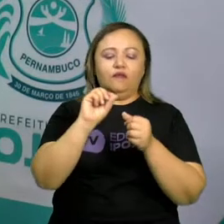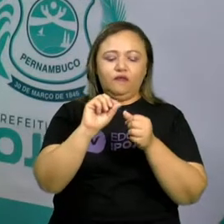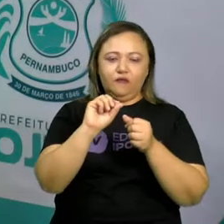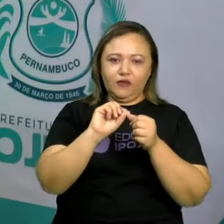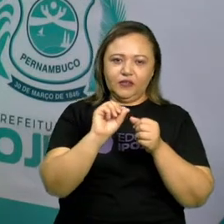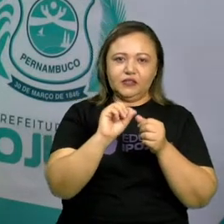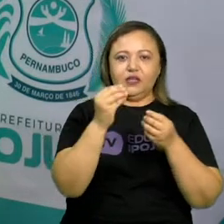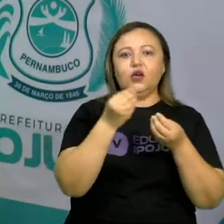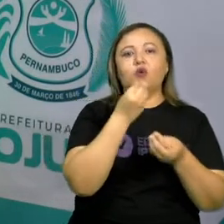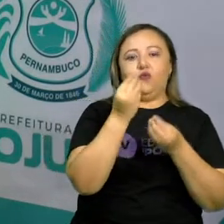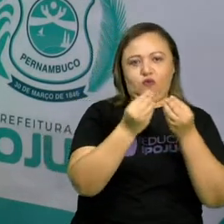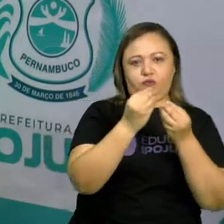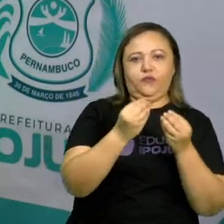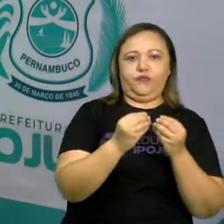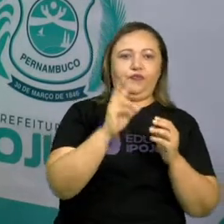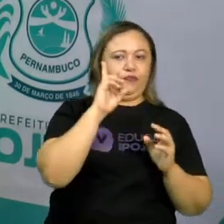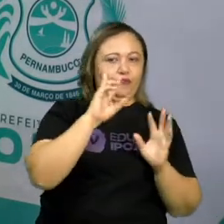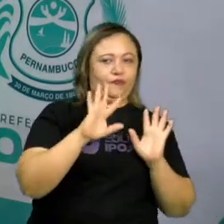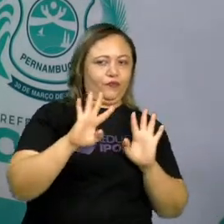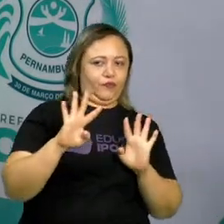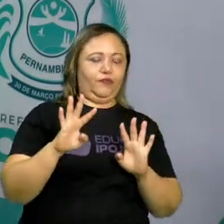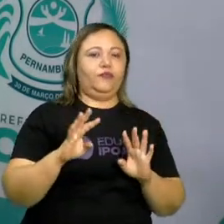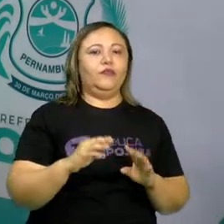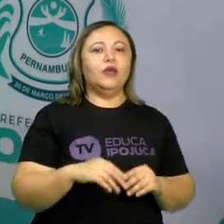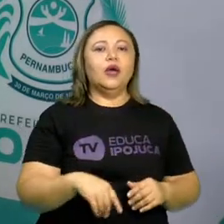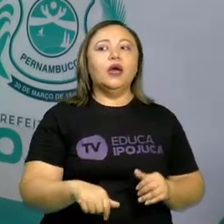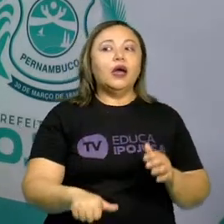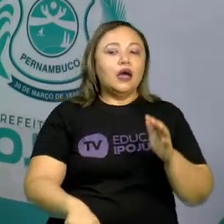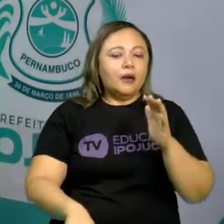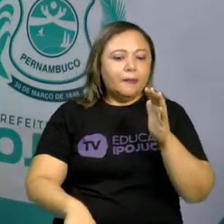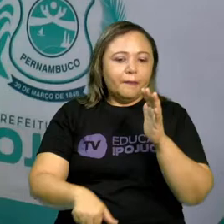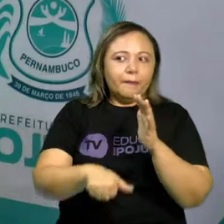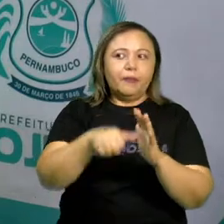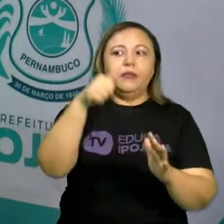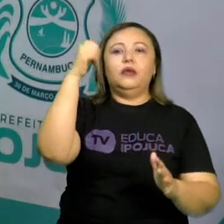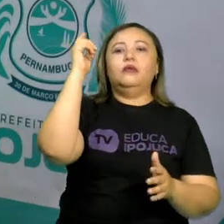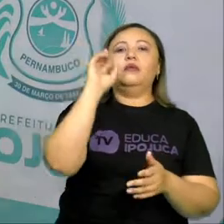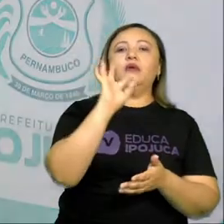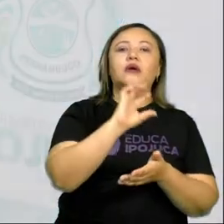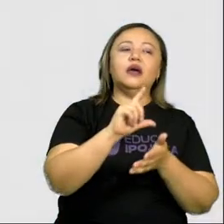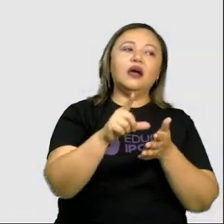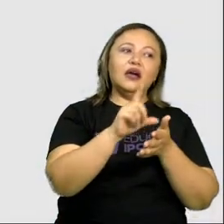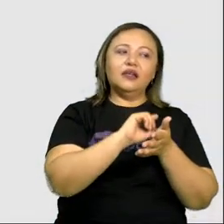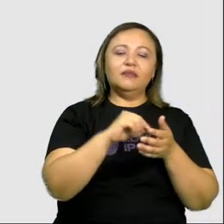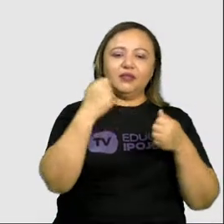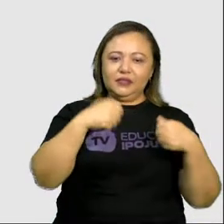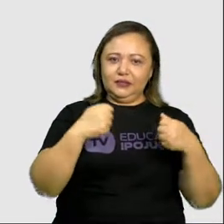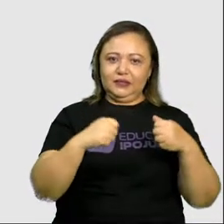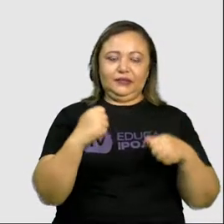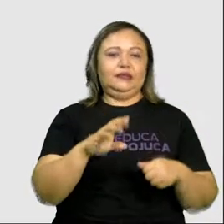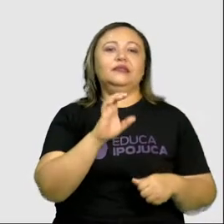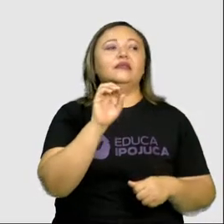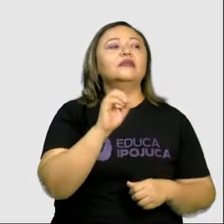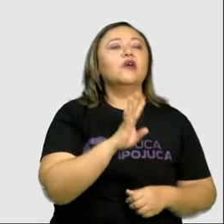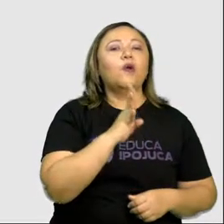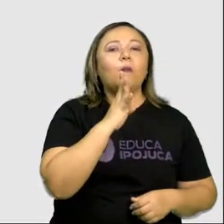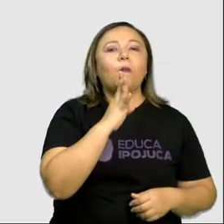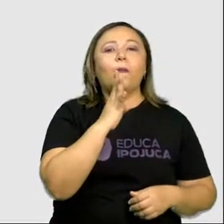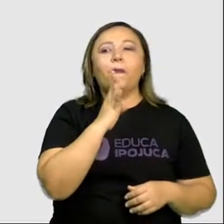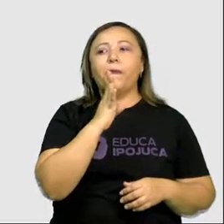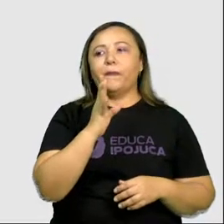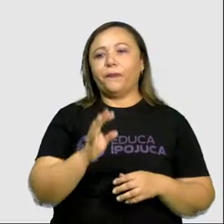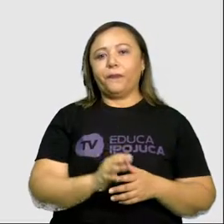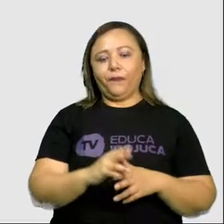arte dessa? Então, primeiro, antes de fazermos uma arte, precisamos conhecer os elementos, porque a gente precisa